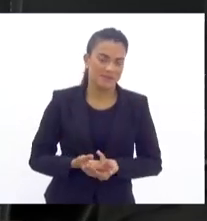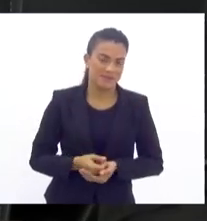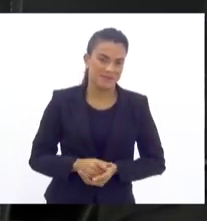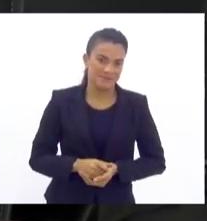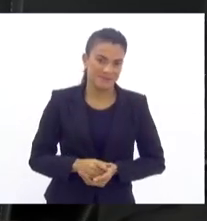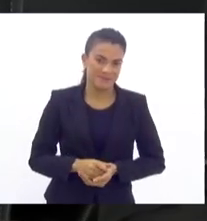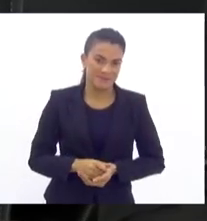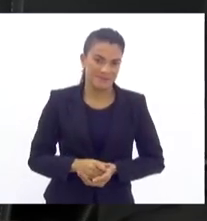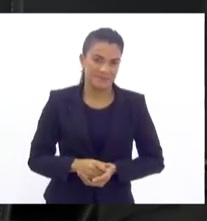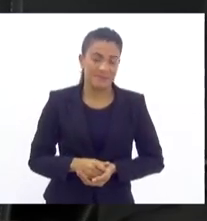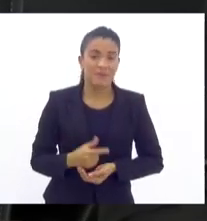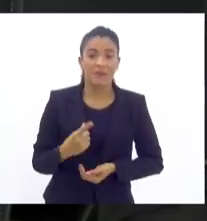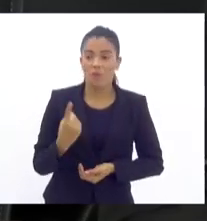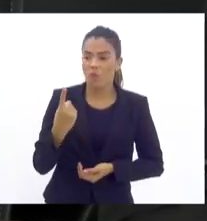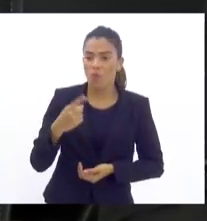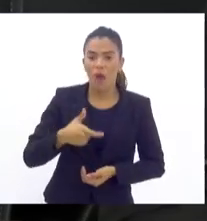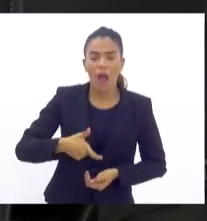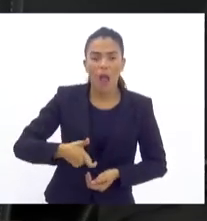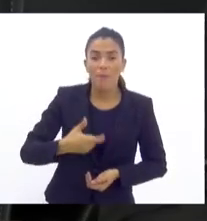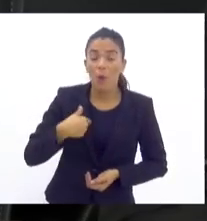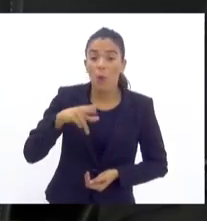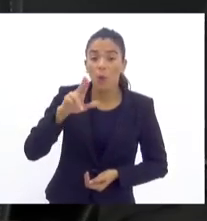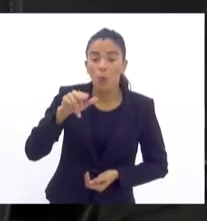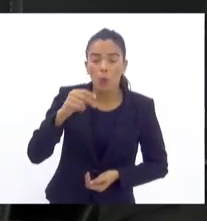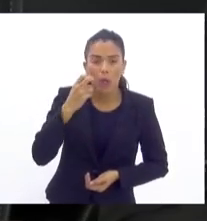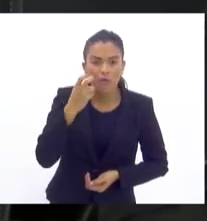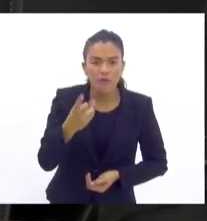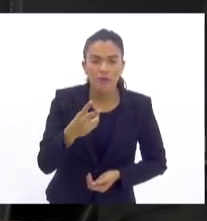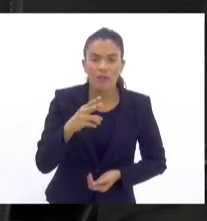Pegar uma arma que eu nunca ouvi nem falar, a Kahnik,